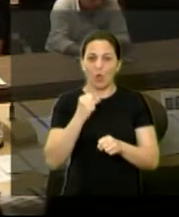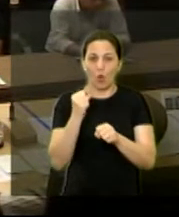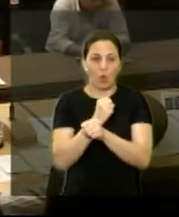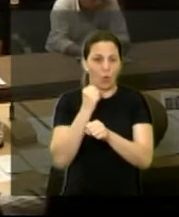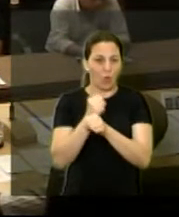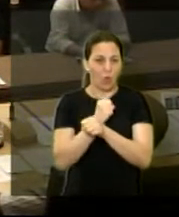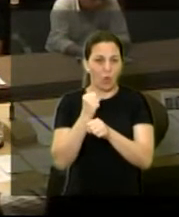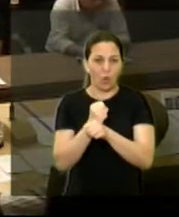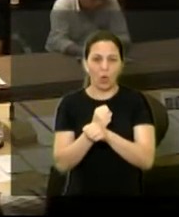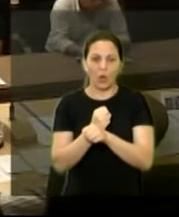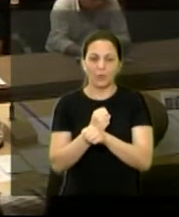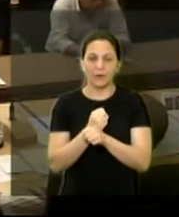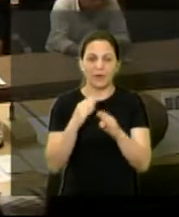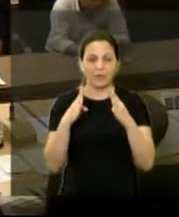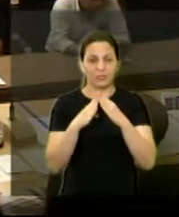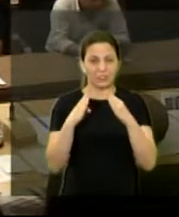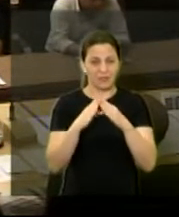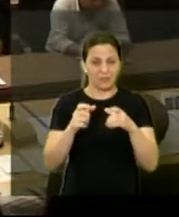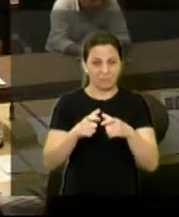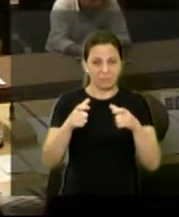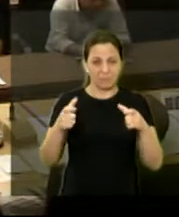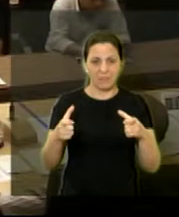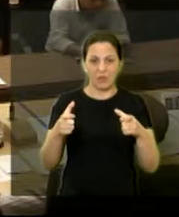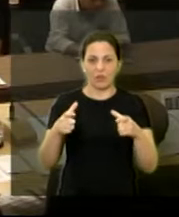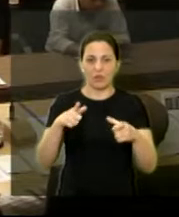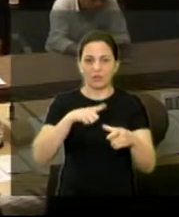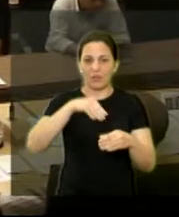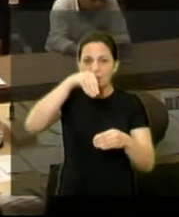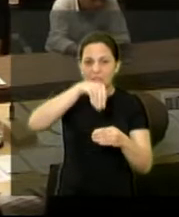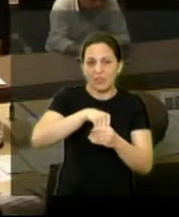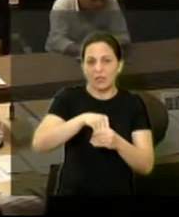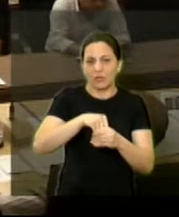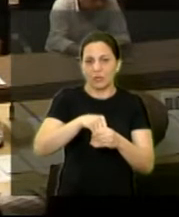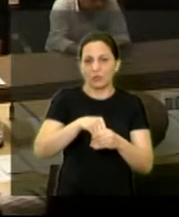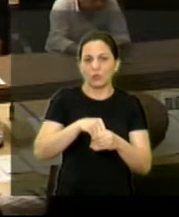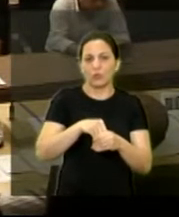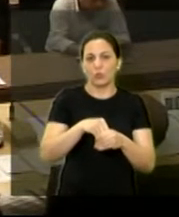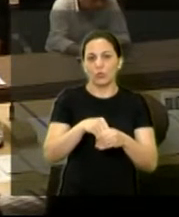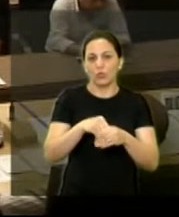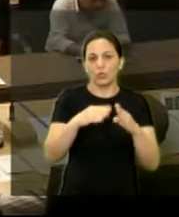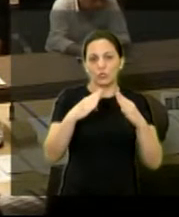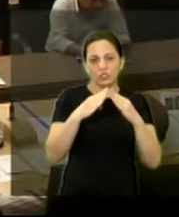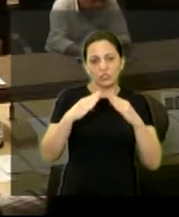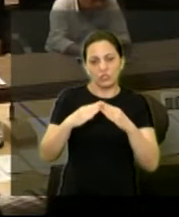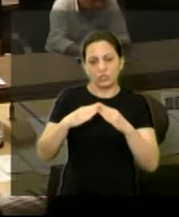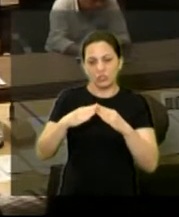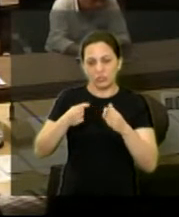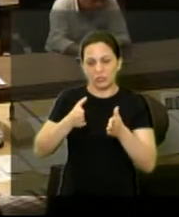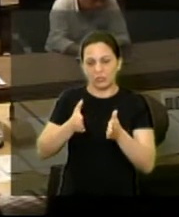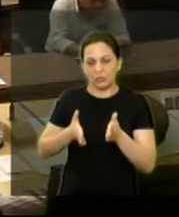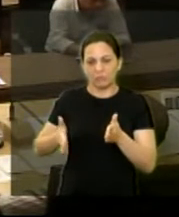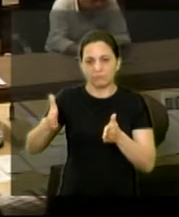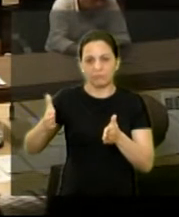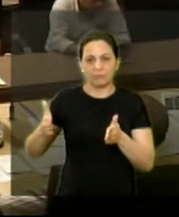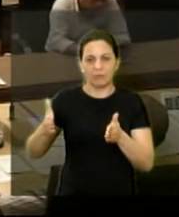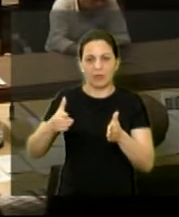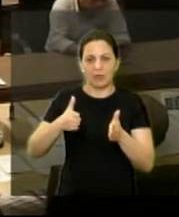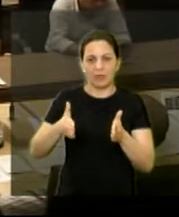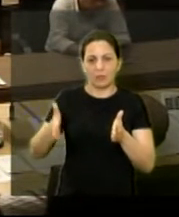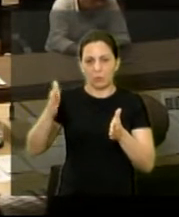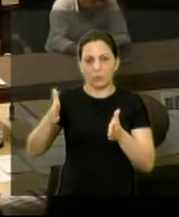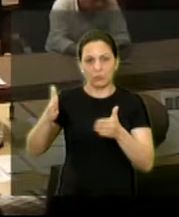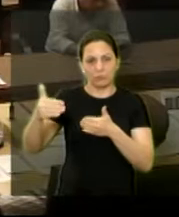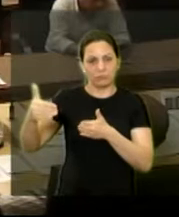hoje no caso de residência são dentro de condomínios fechados que os próprios condomínios não aceitam a apresentação dessa